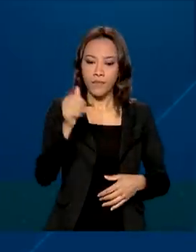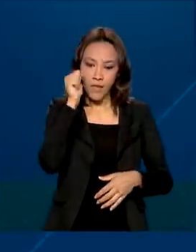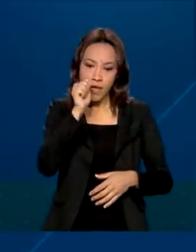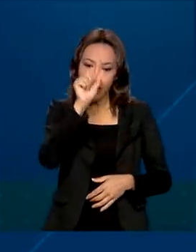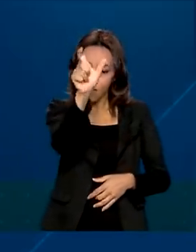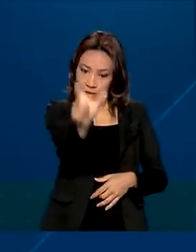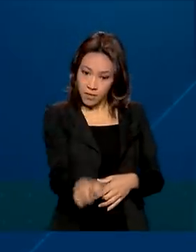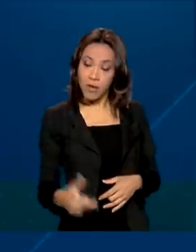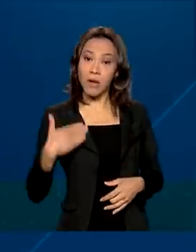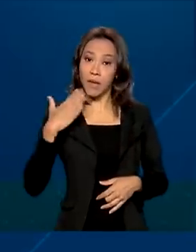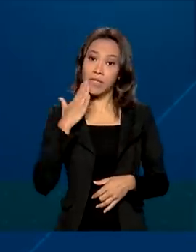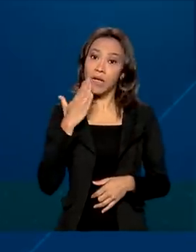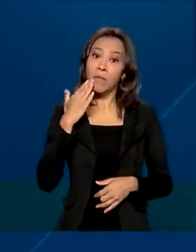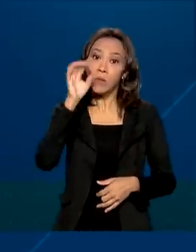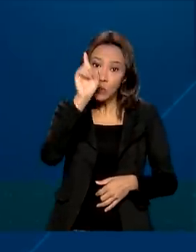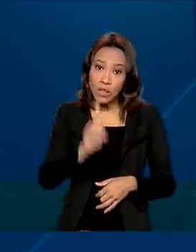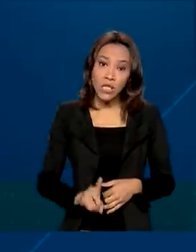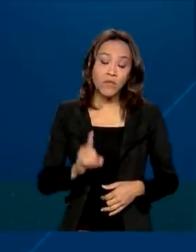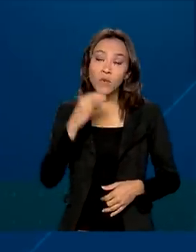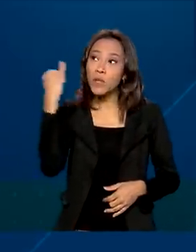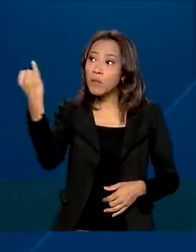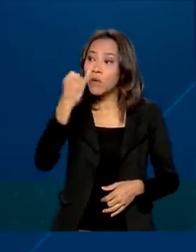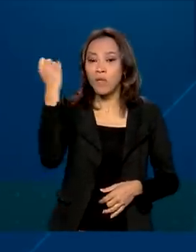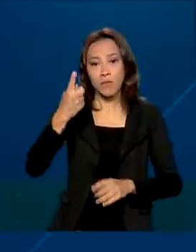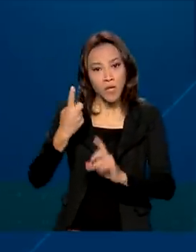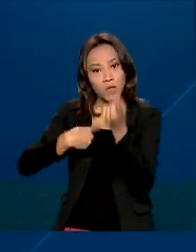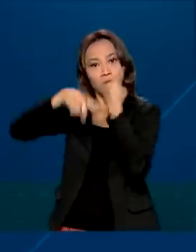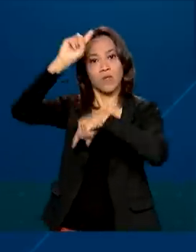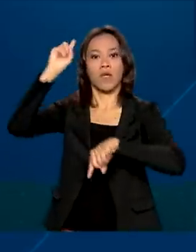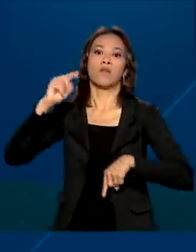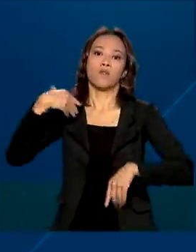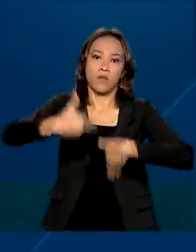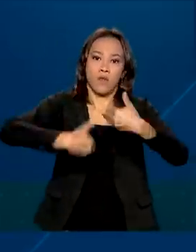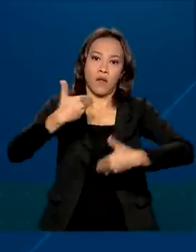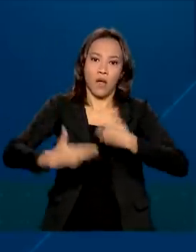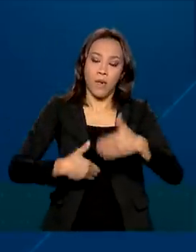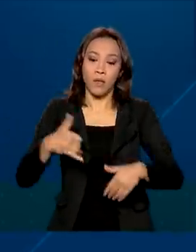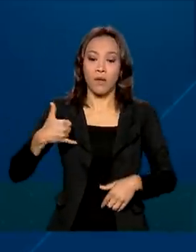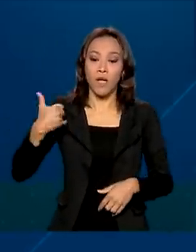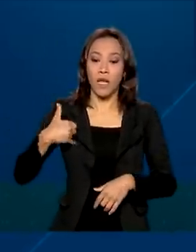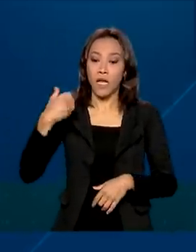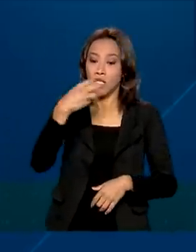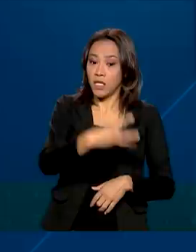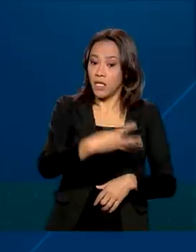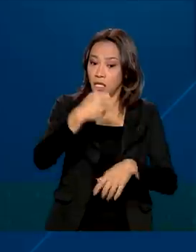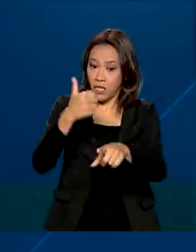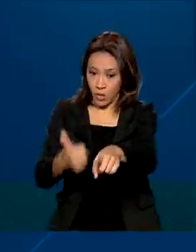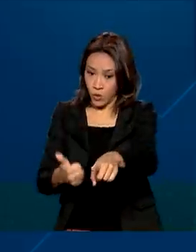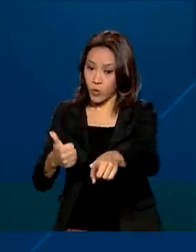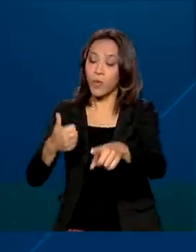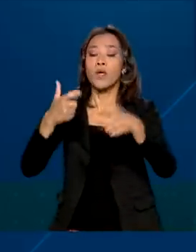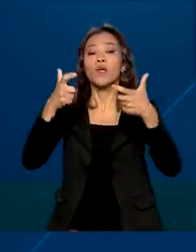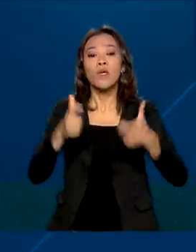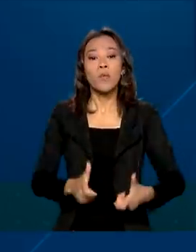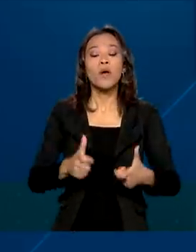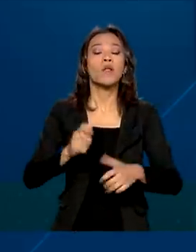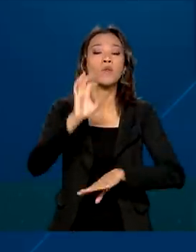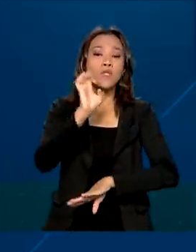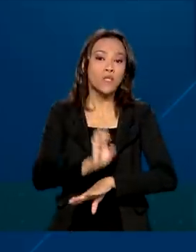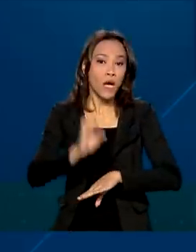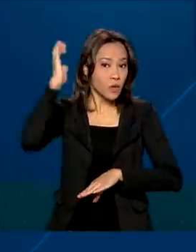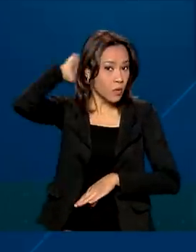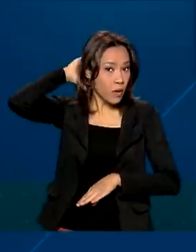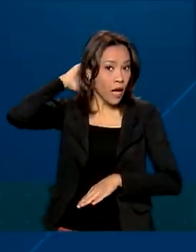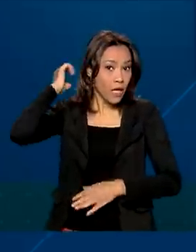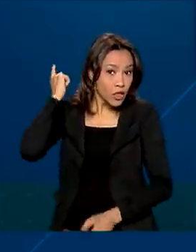saber desses direitos foi fundamental para o sucesso do tratamento. A jovem de 31 anos, de Marabá, no Pará, descobriu um